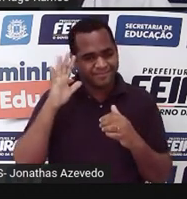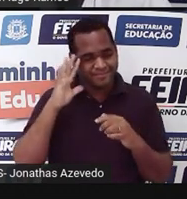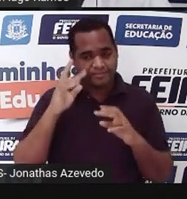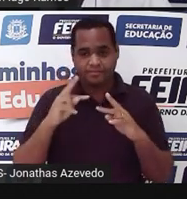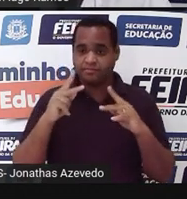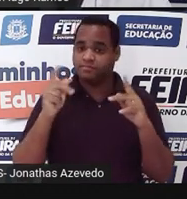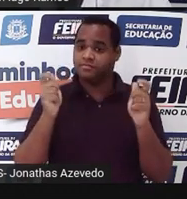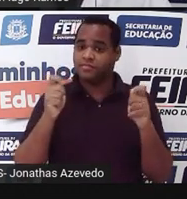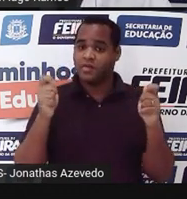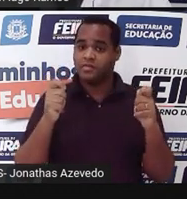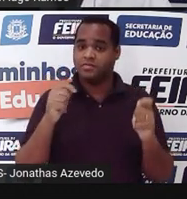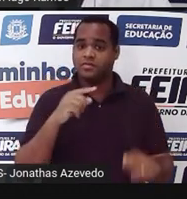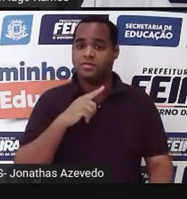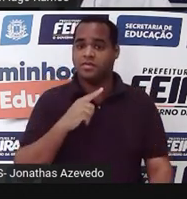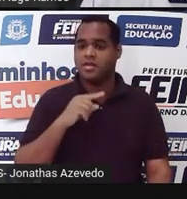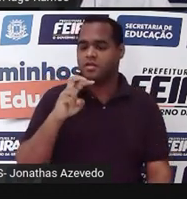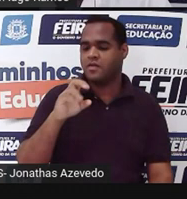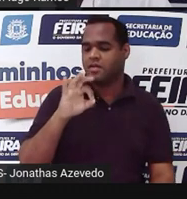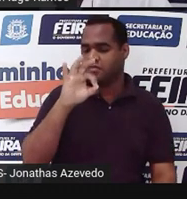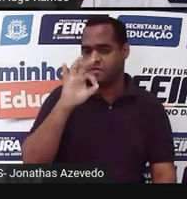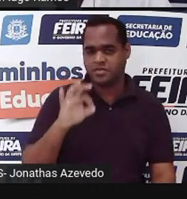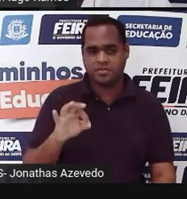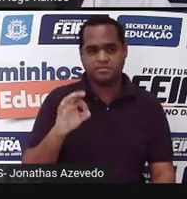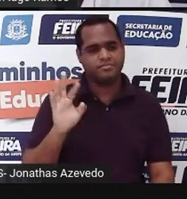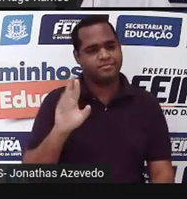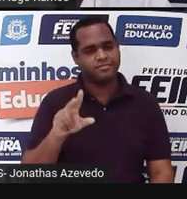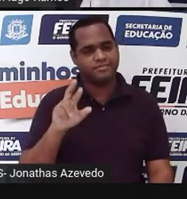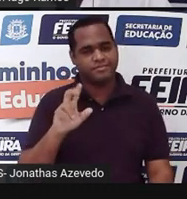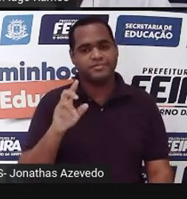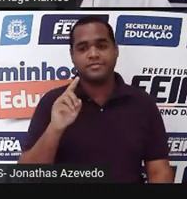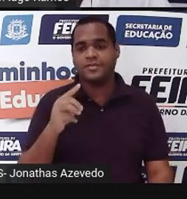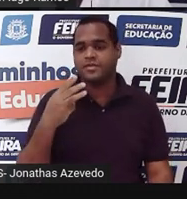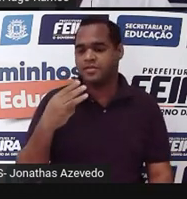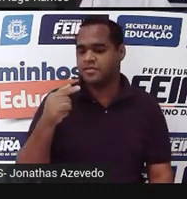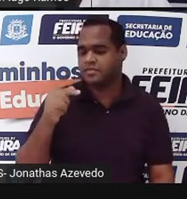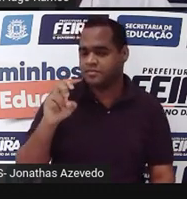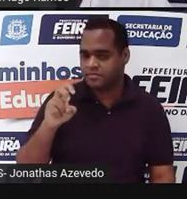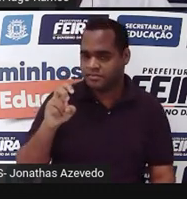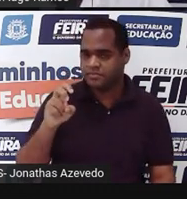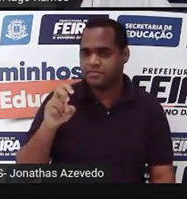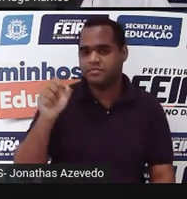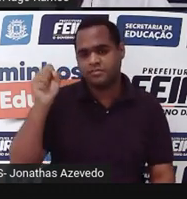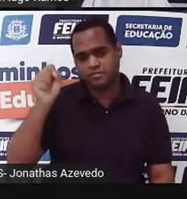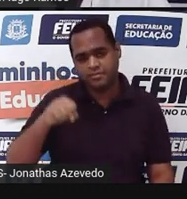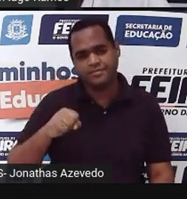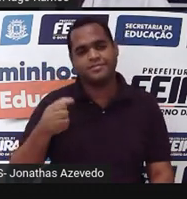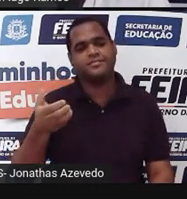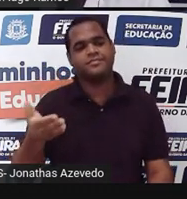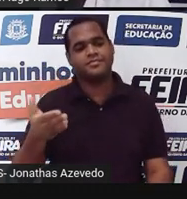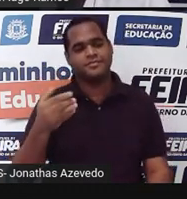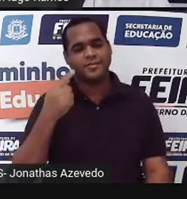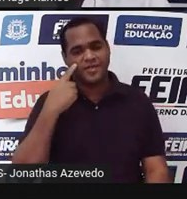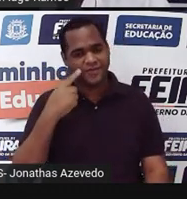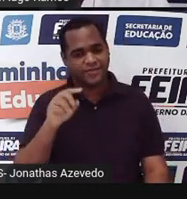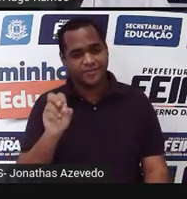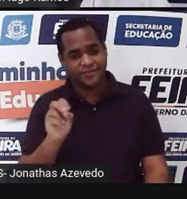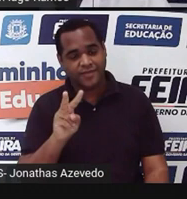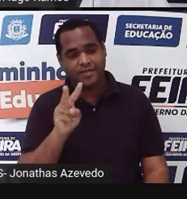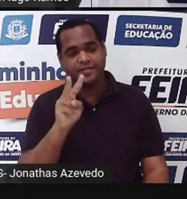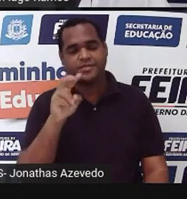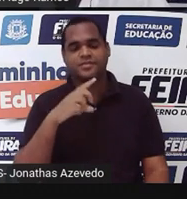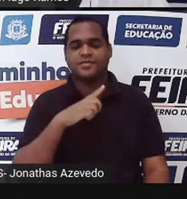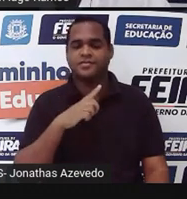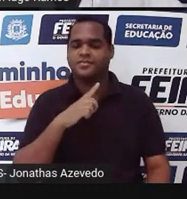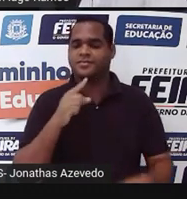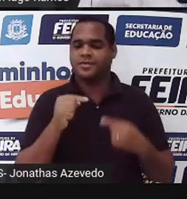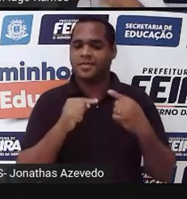aumentou 50%, tá? Ali deu 375, Então, veja que deu um valor que